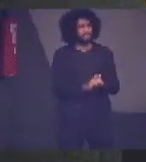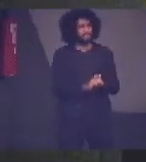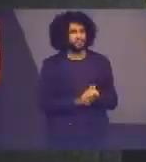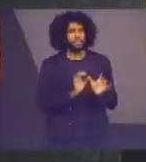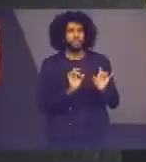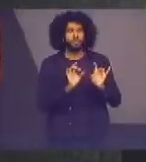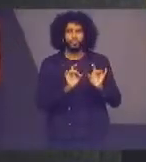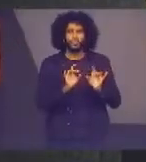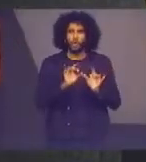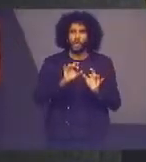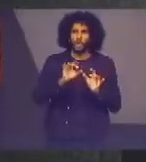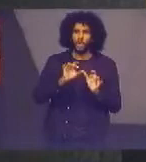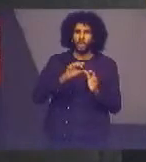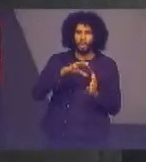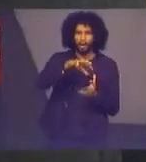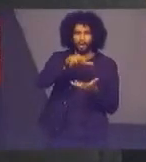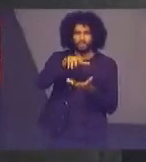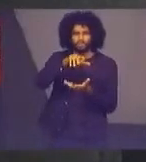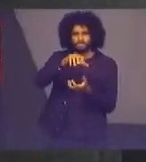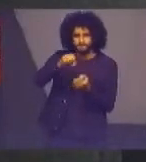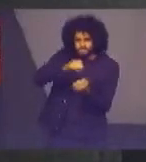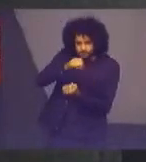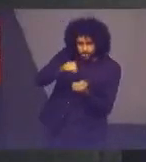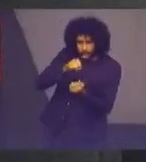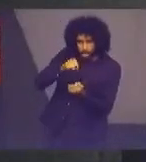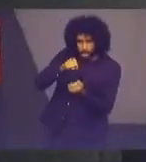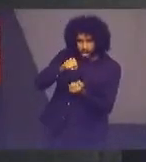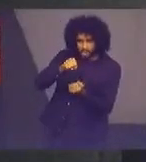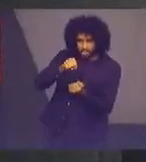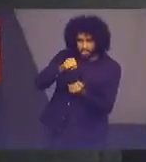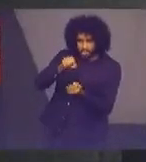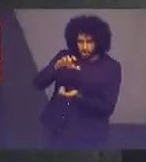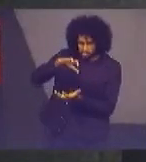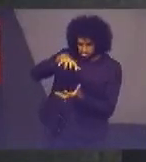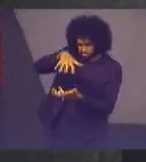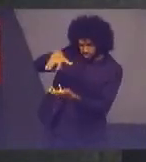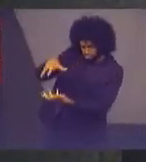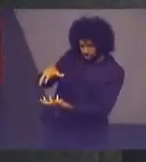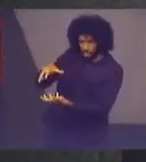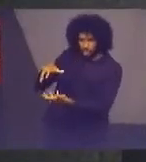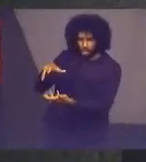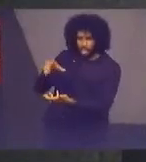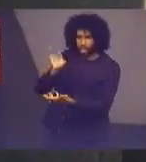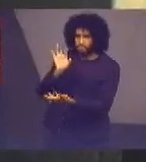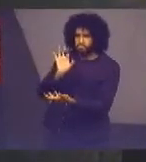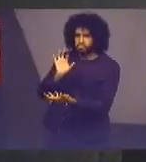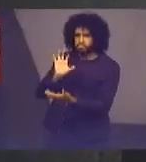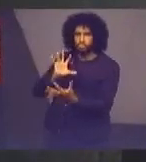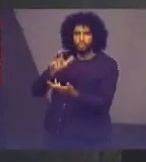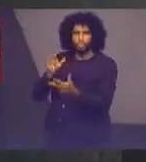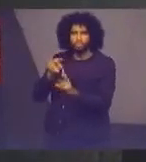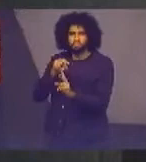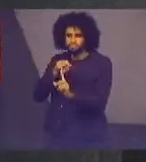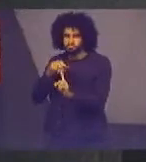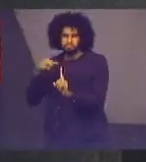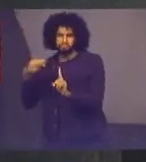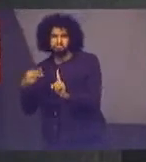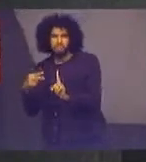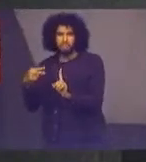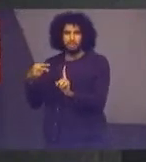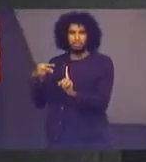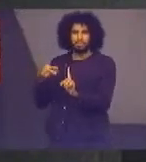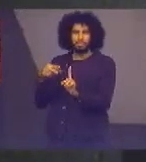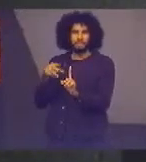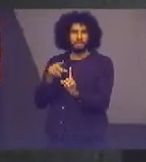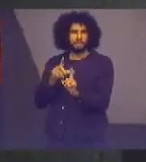sustentabilidade do planeta, em todos os aspectos, aqui representado por